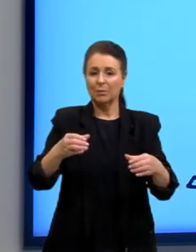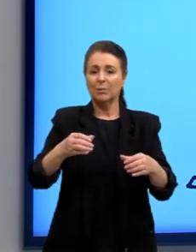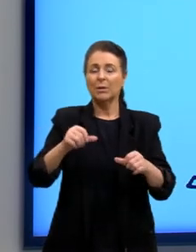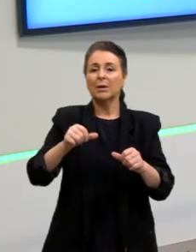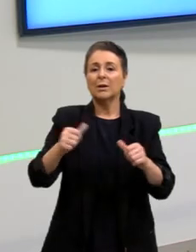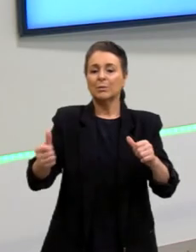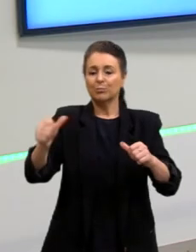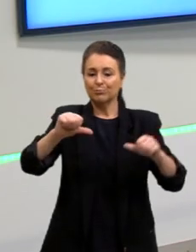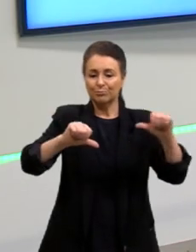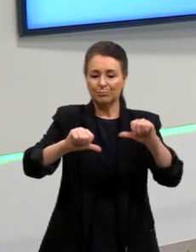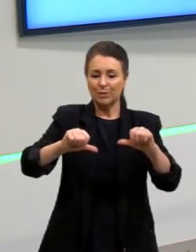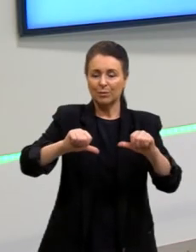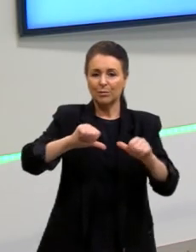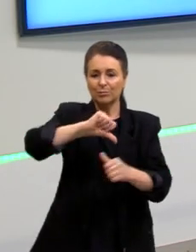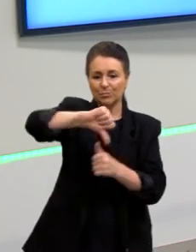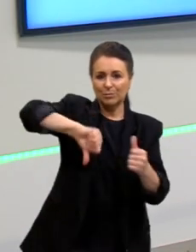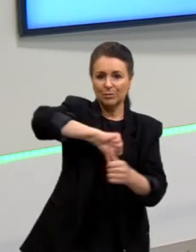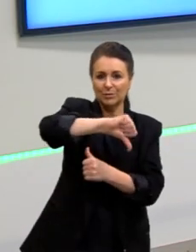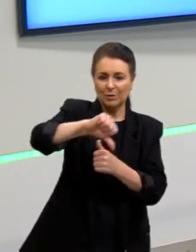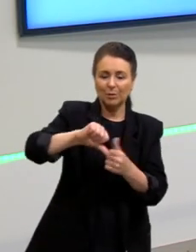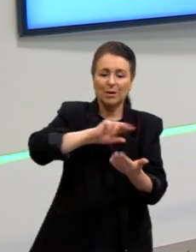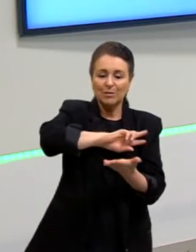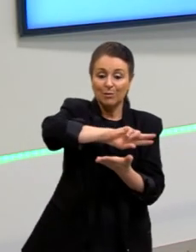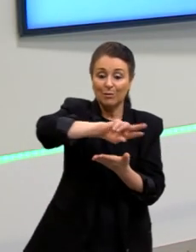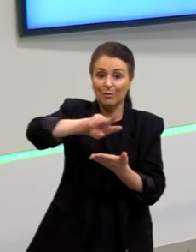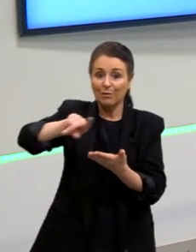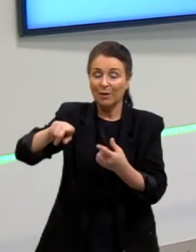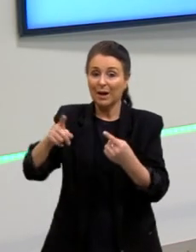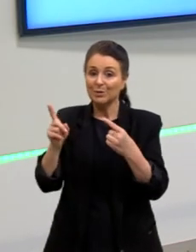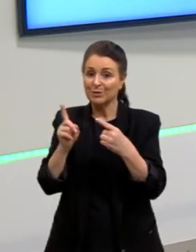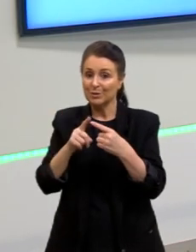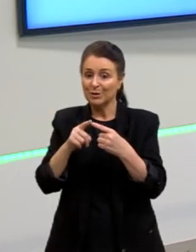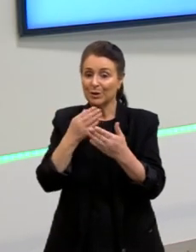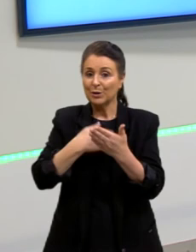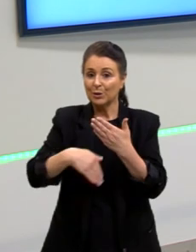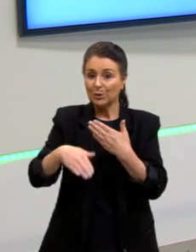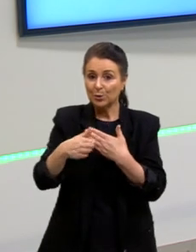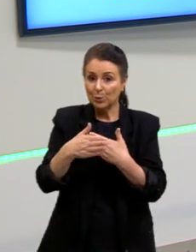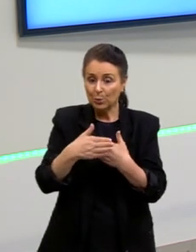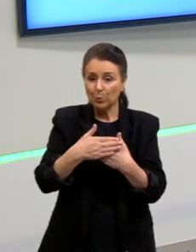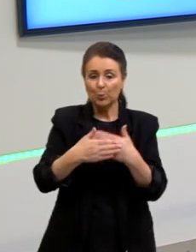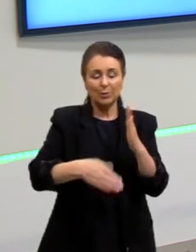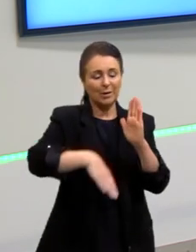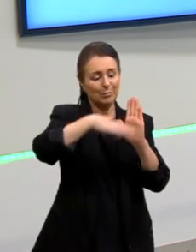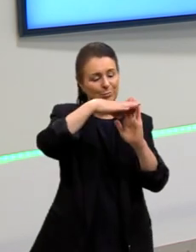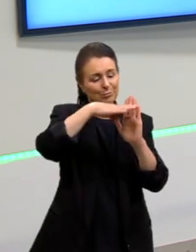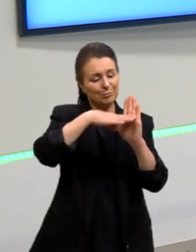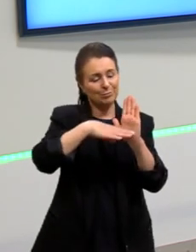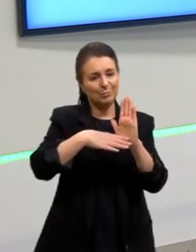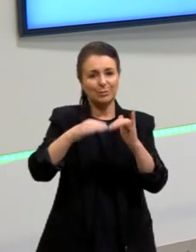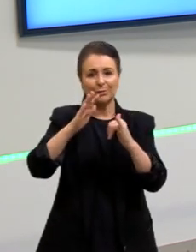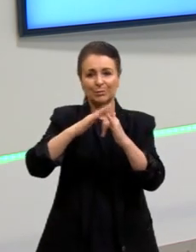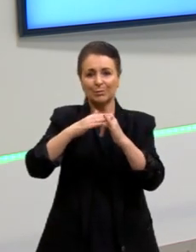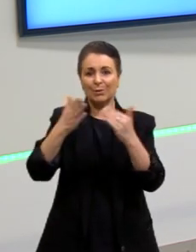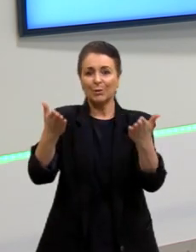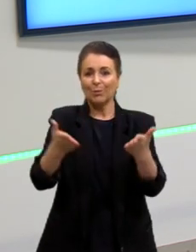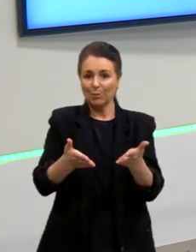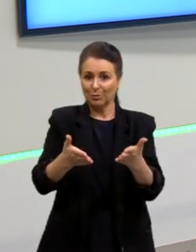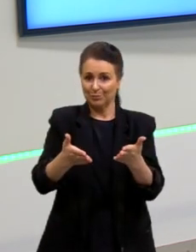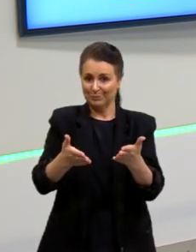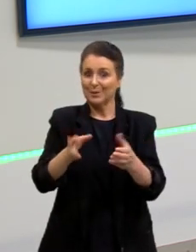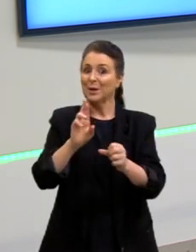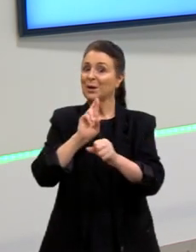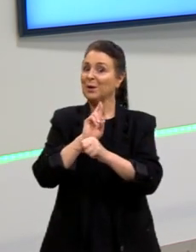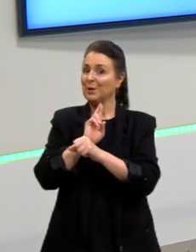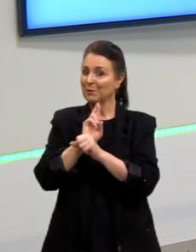de esterificação transesterificação tá todos nas playlists do youtube por hoje era isso eu espero que tenha